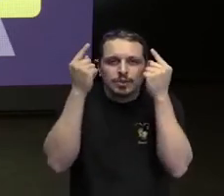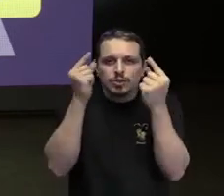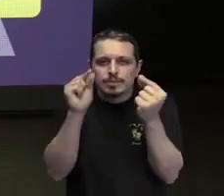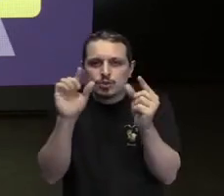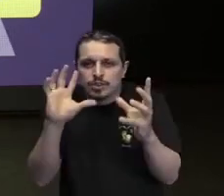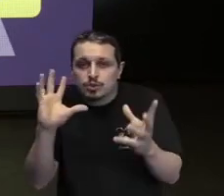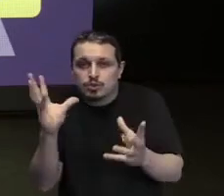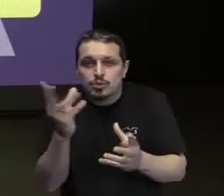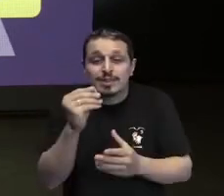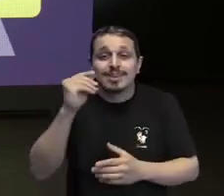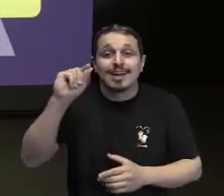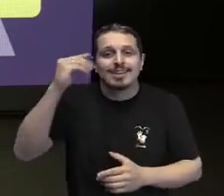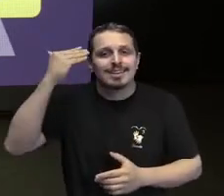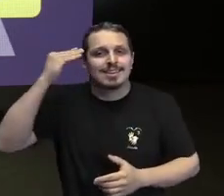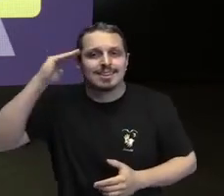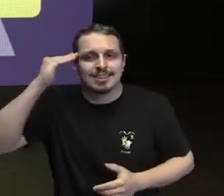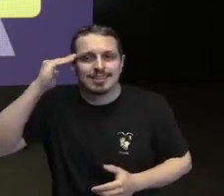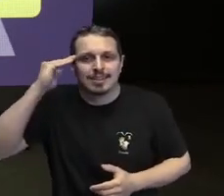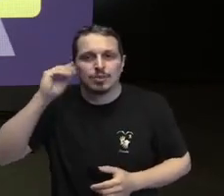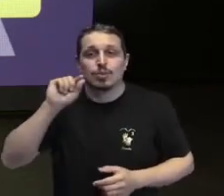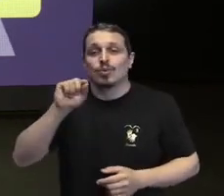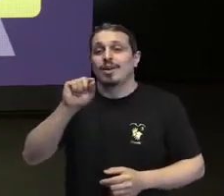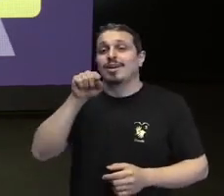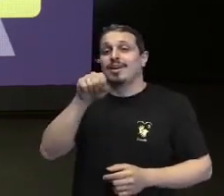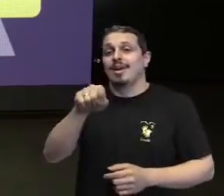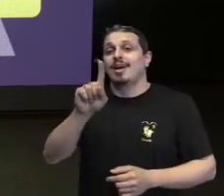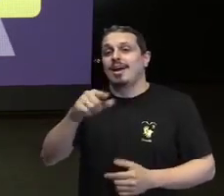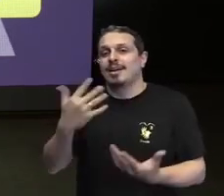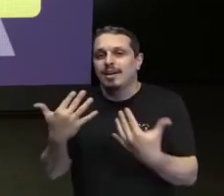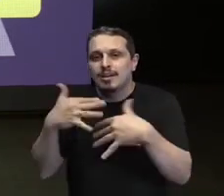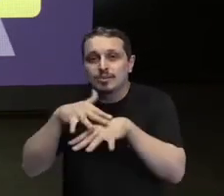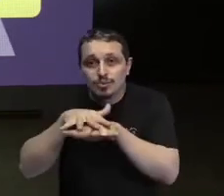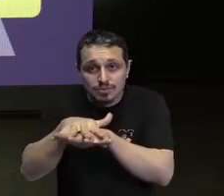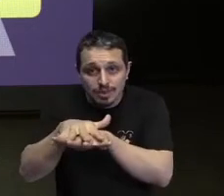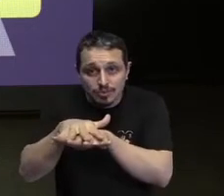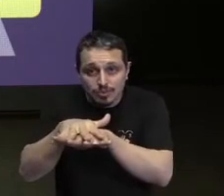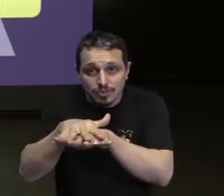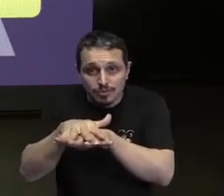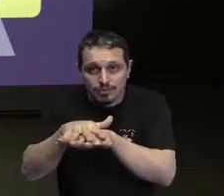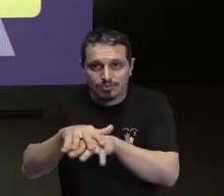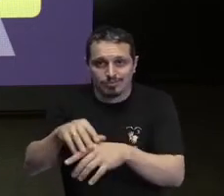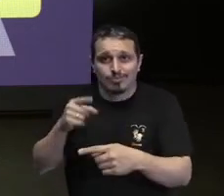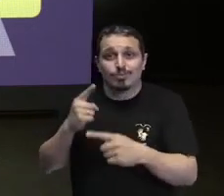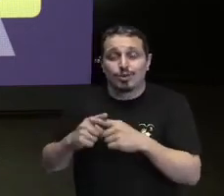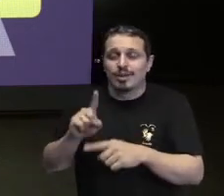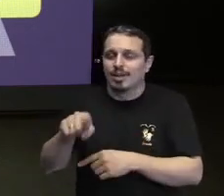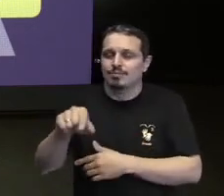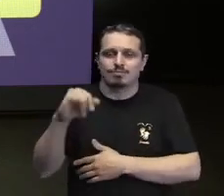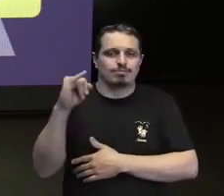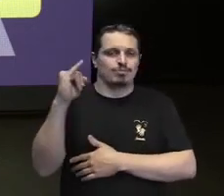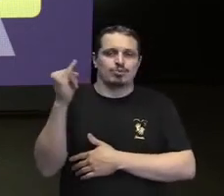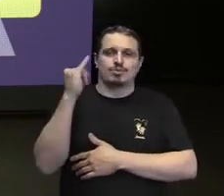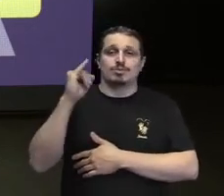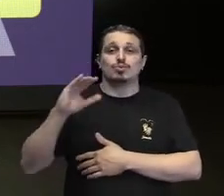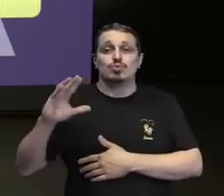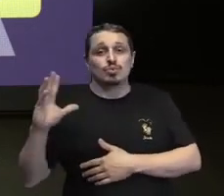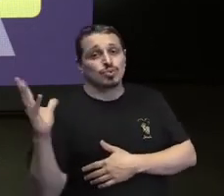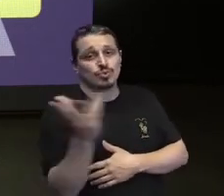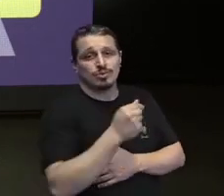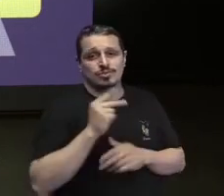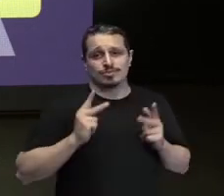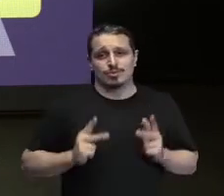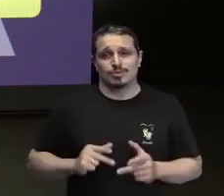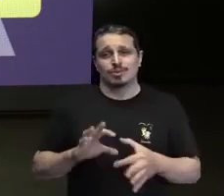o que de fato é inclusão. É importante que todo mundo tenha liberdade